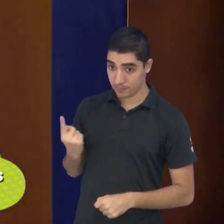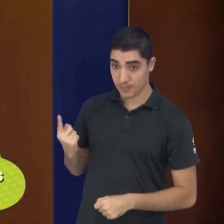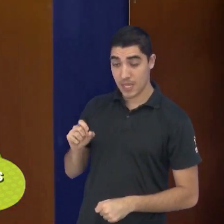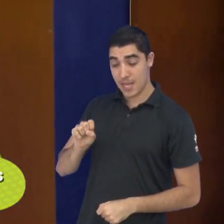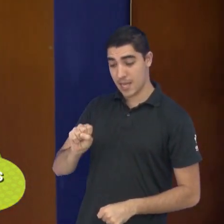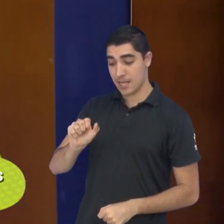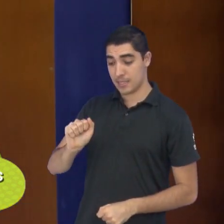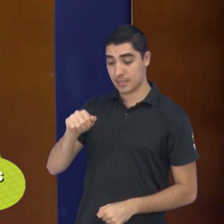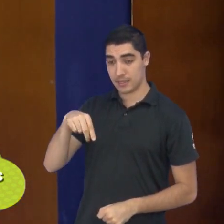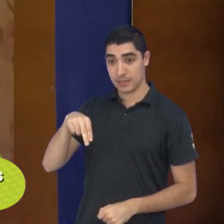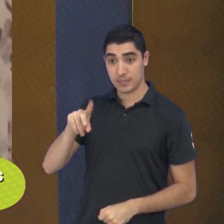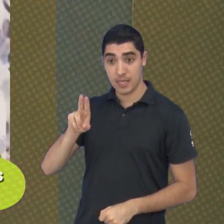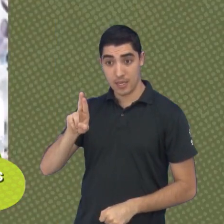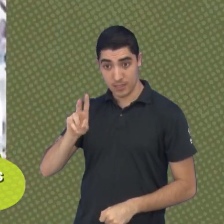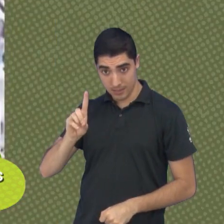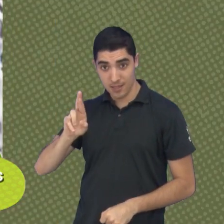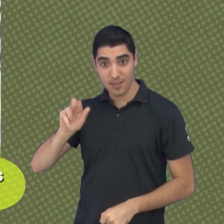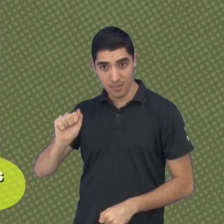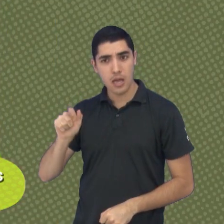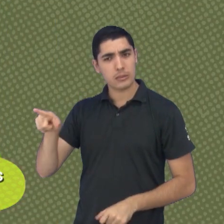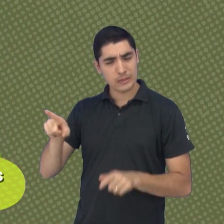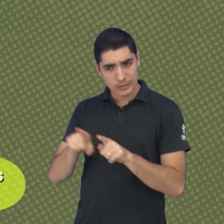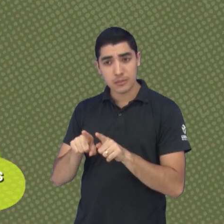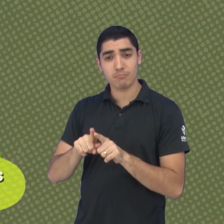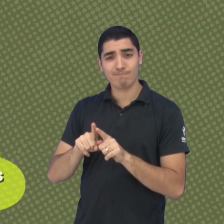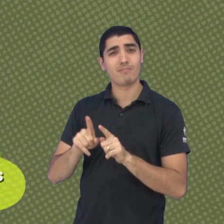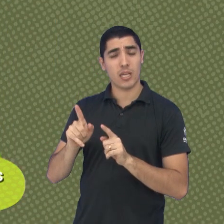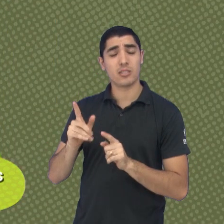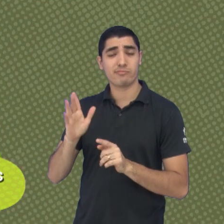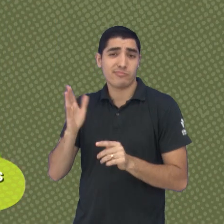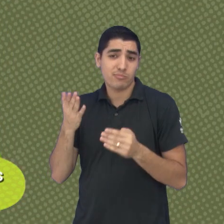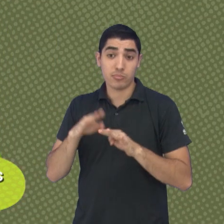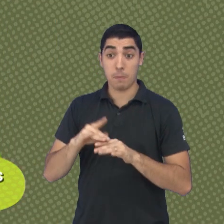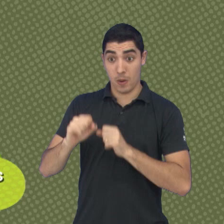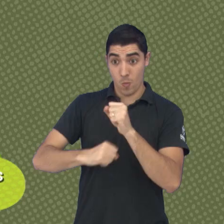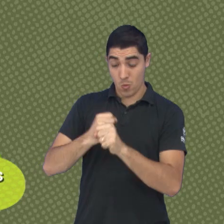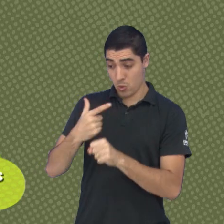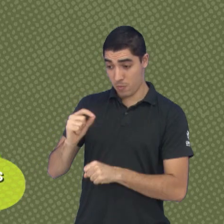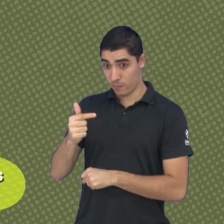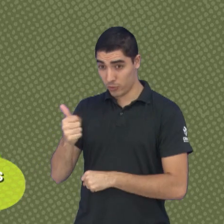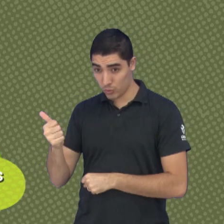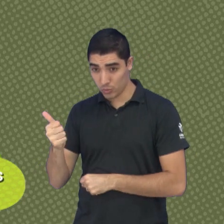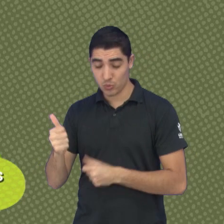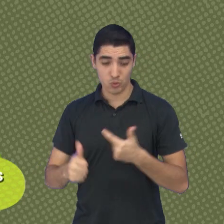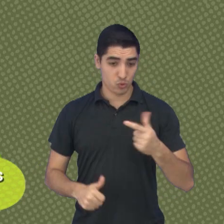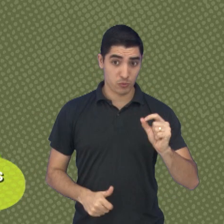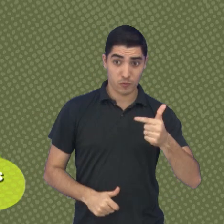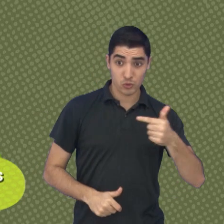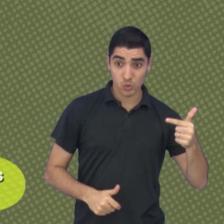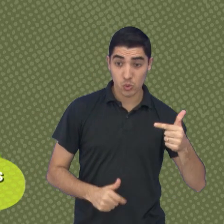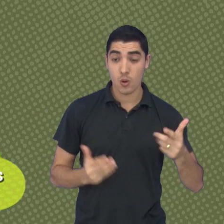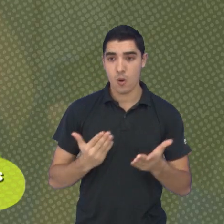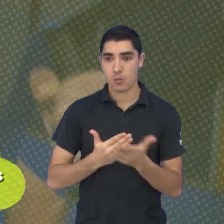escapou dessa estatística, mas em 2021 e 2022, um alerta veio em forma de inspiração.